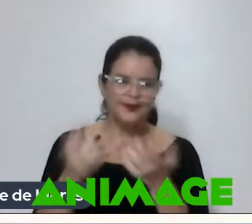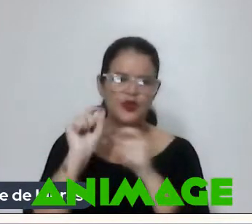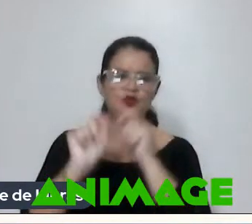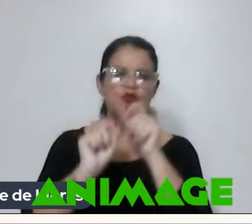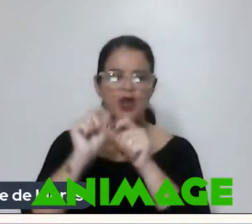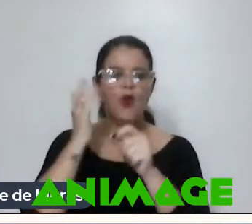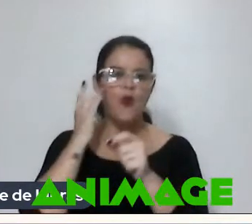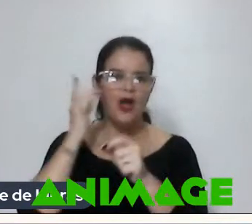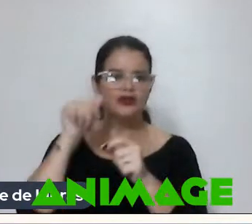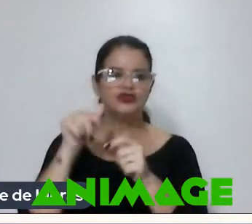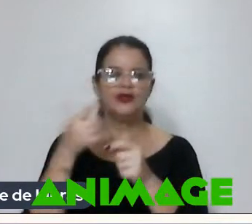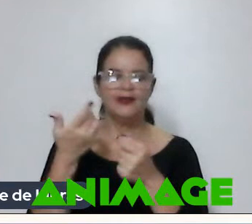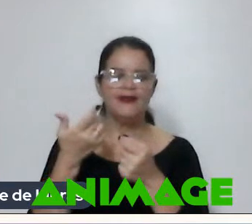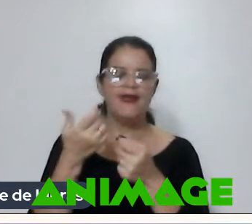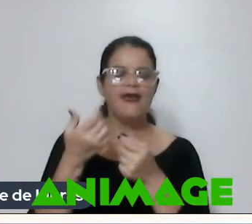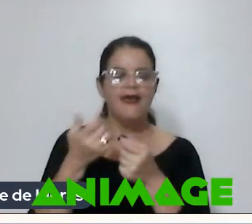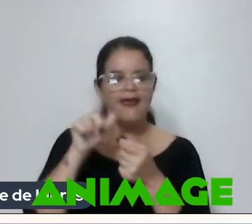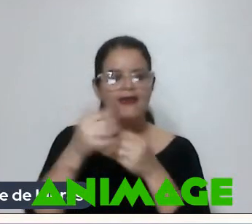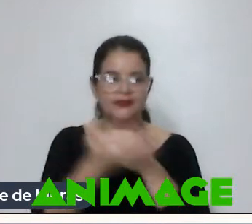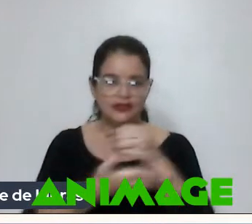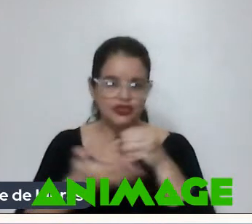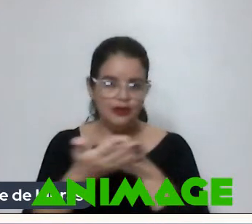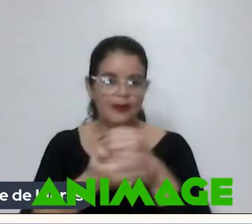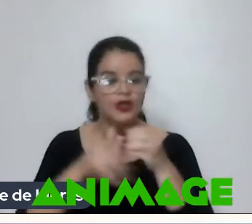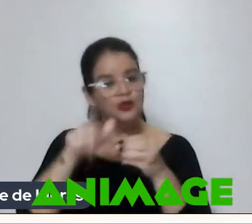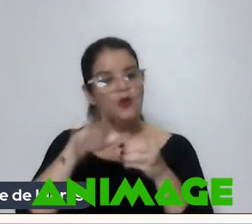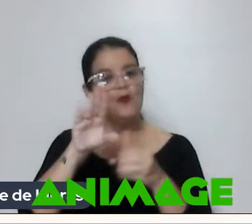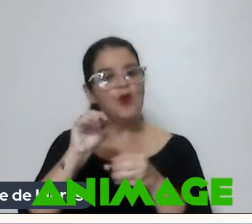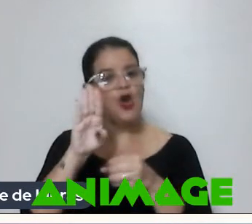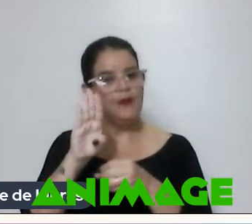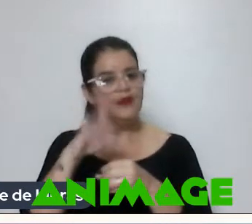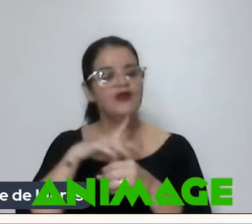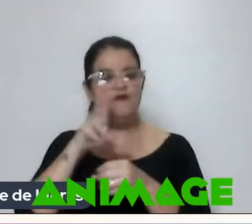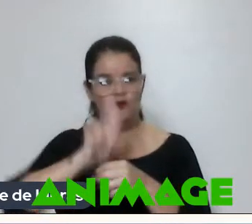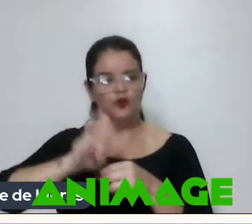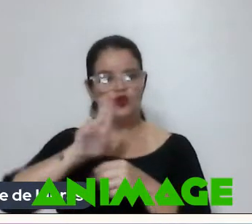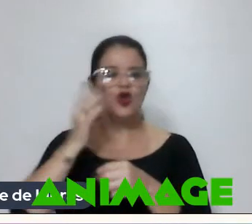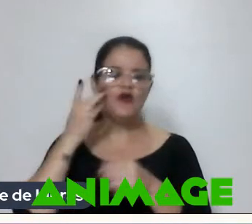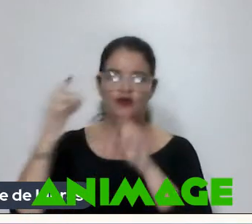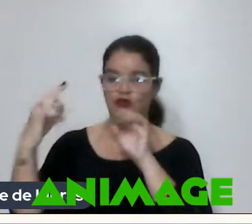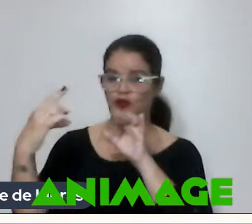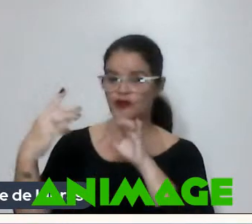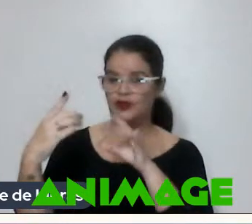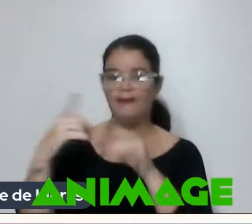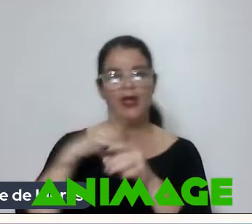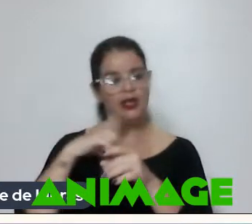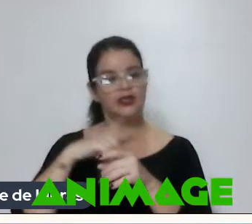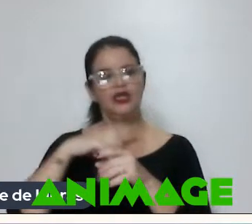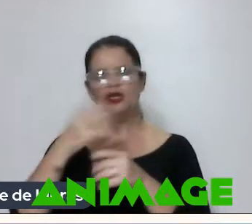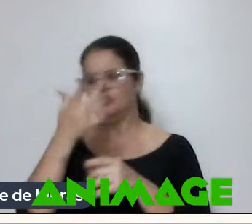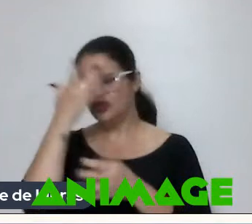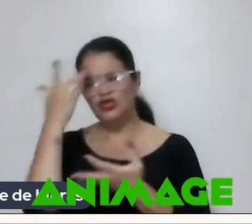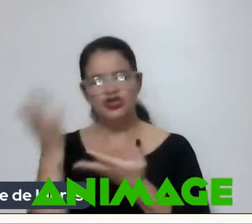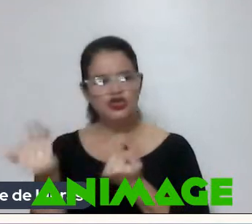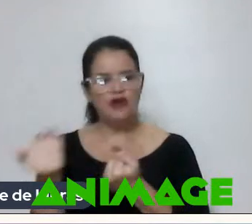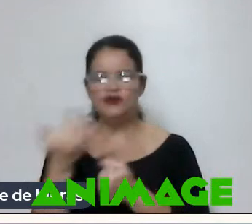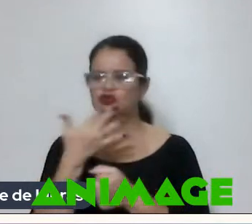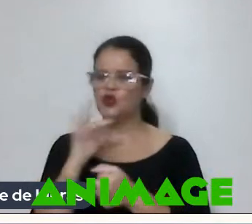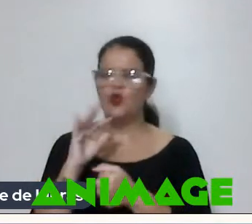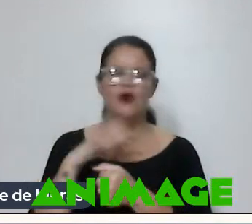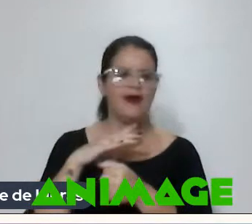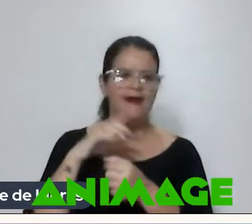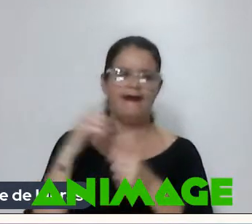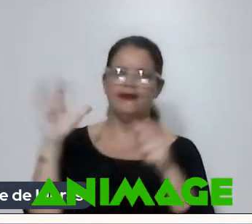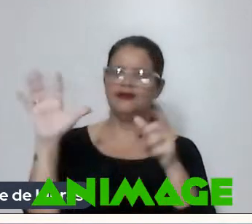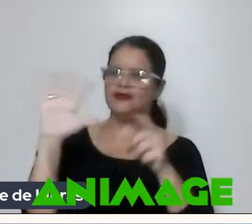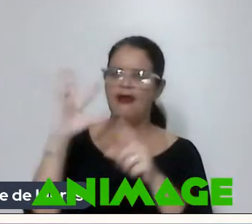espírito É um espírito Que para o Bob Eu acho que o filme Funcionou E eu vejo que O feedback que eu tenho De jovens Que não conhecem A obra do Angelique